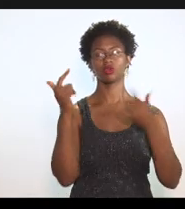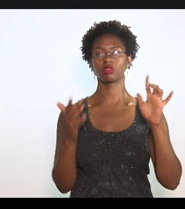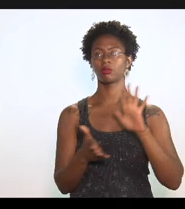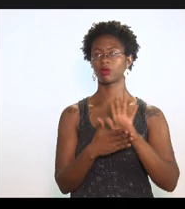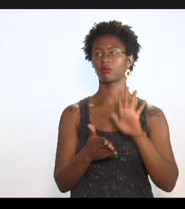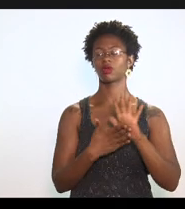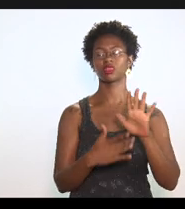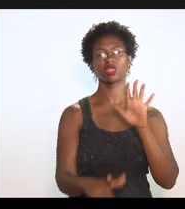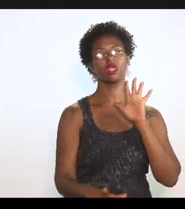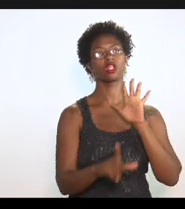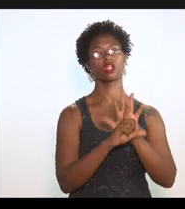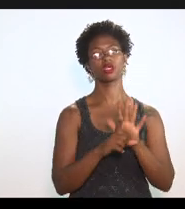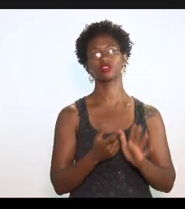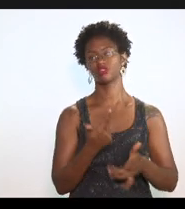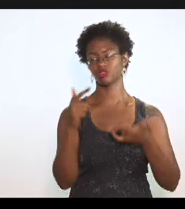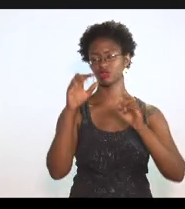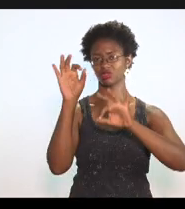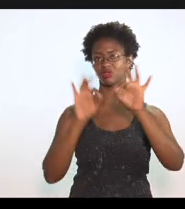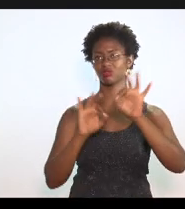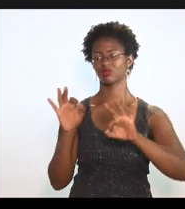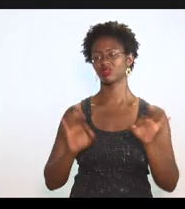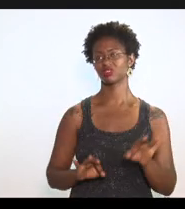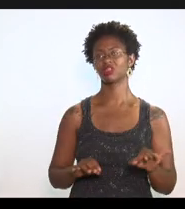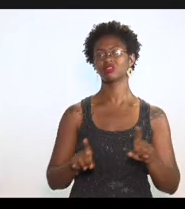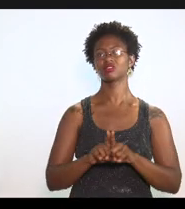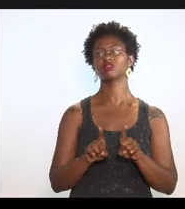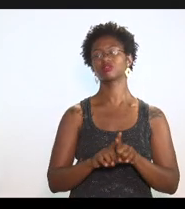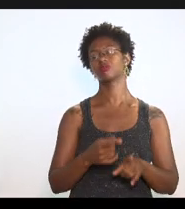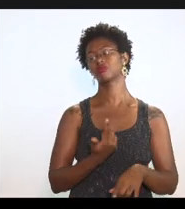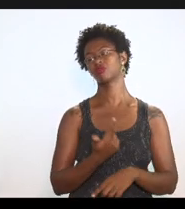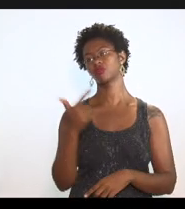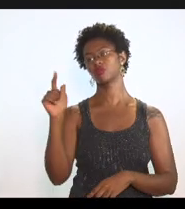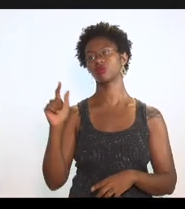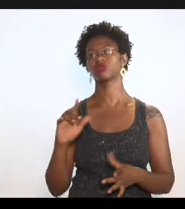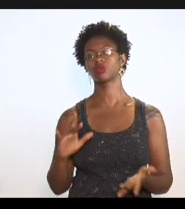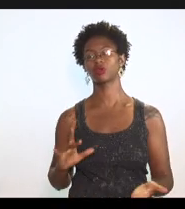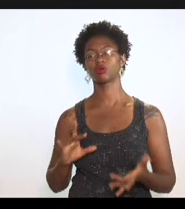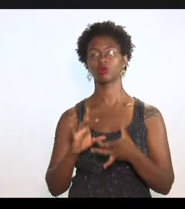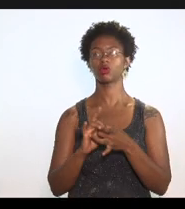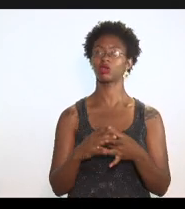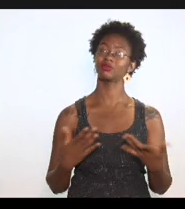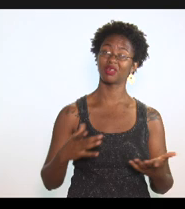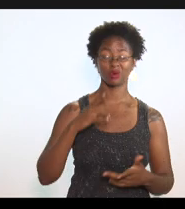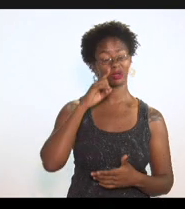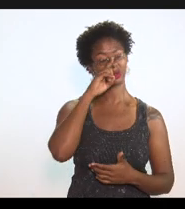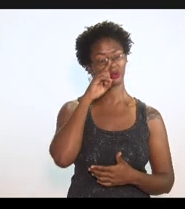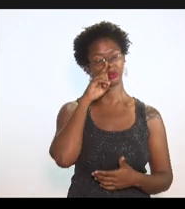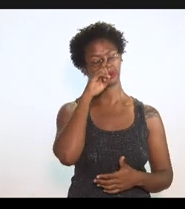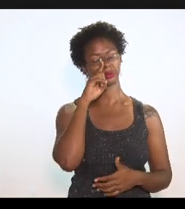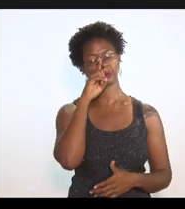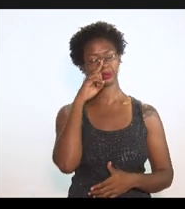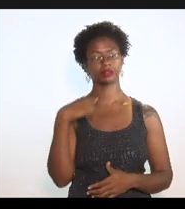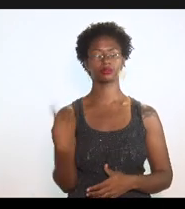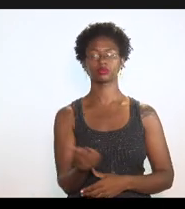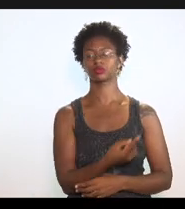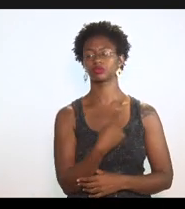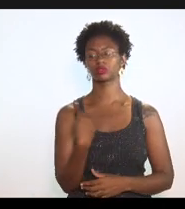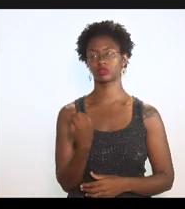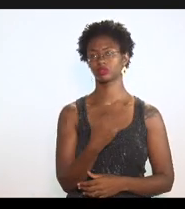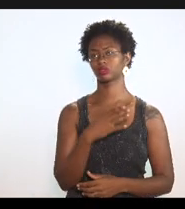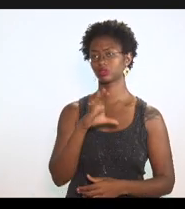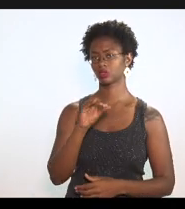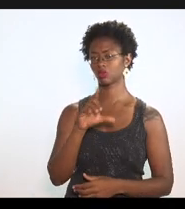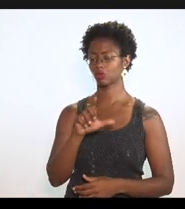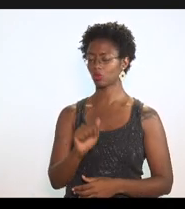legislativas, em outros projetos, em outras colas que foram feitas. Então, é um risco para a cola,